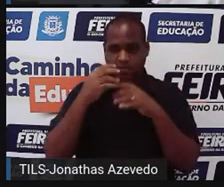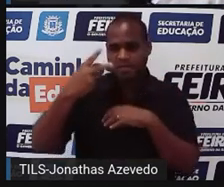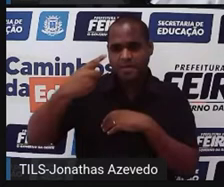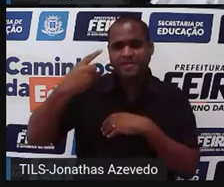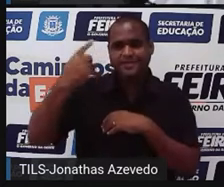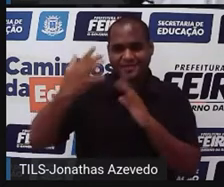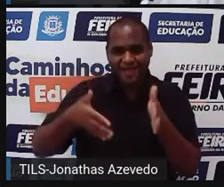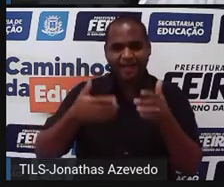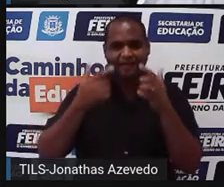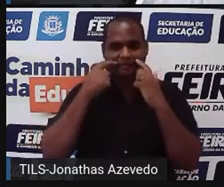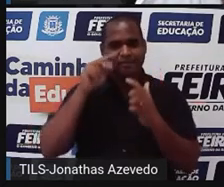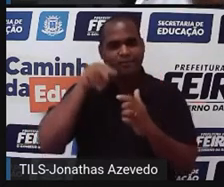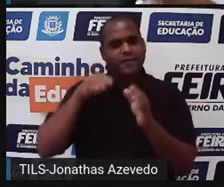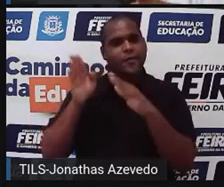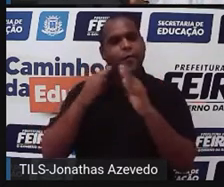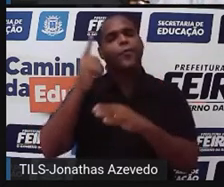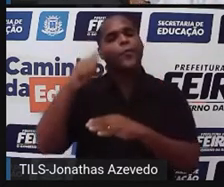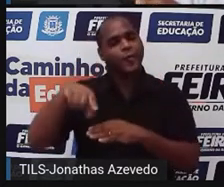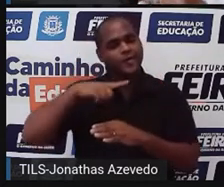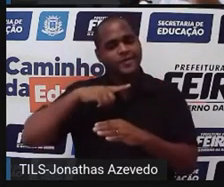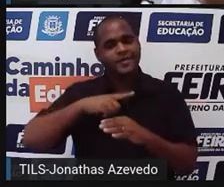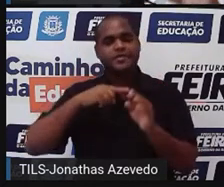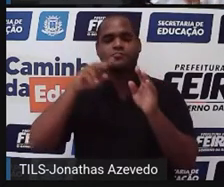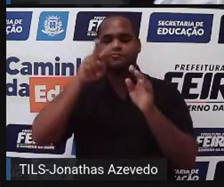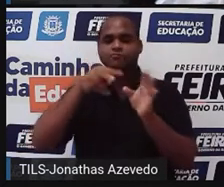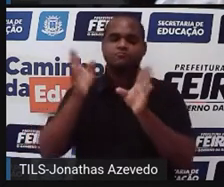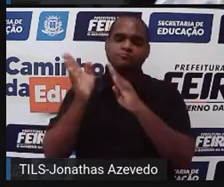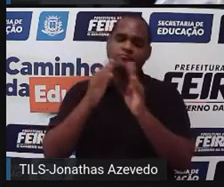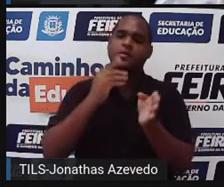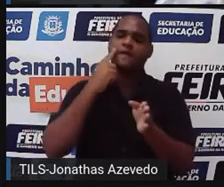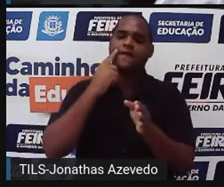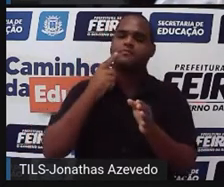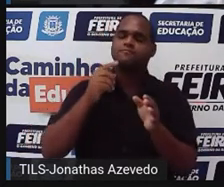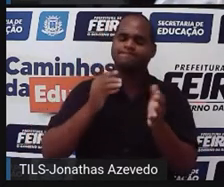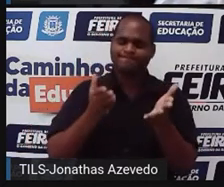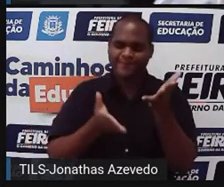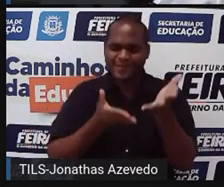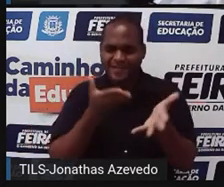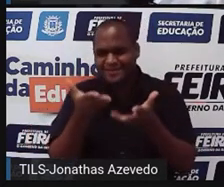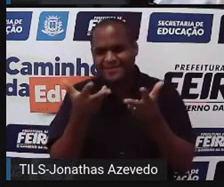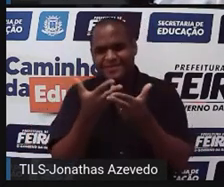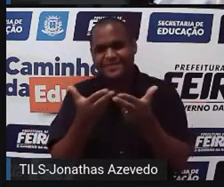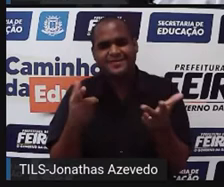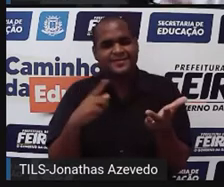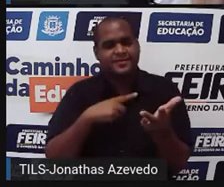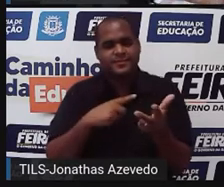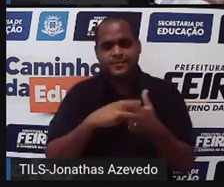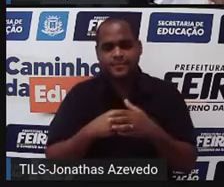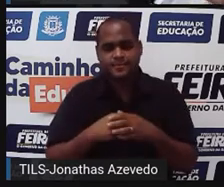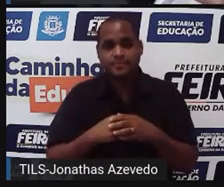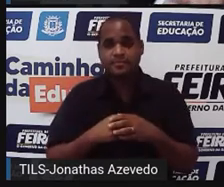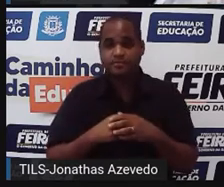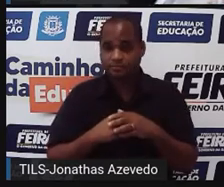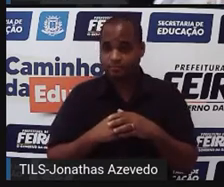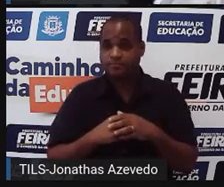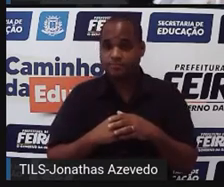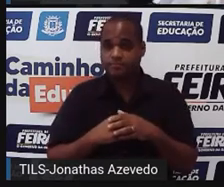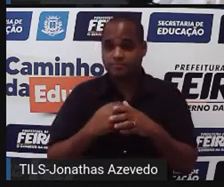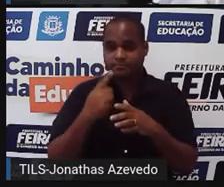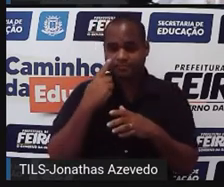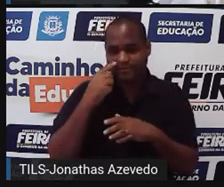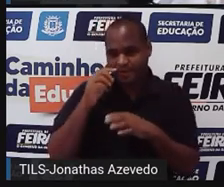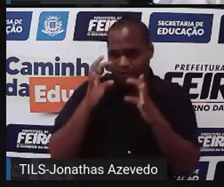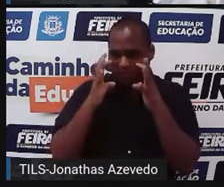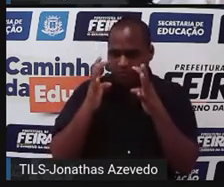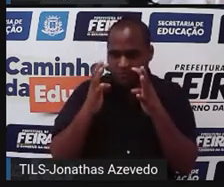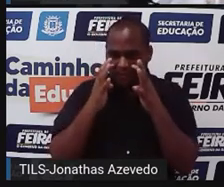leitura. Vamos fazer outra leitura agora, só que uma leitura mais cuidadosa. Tá bom? Uma leitura com um pouco mais